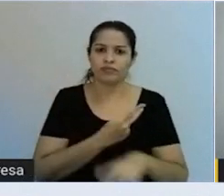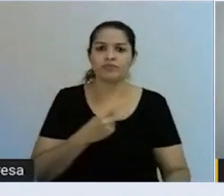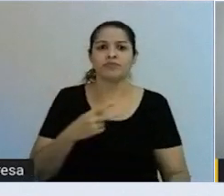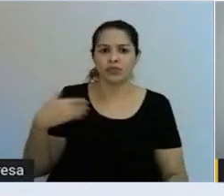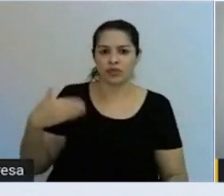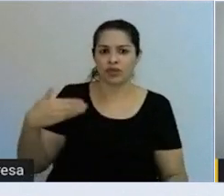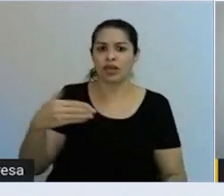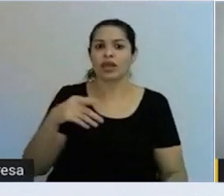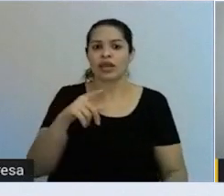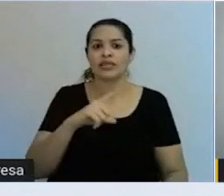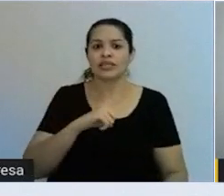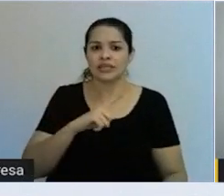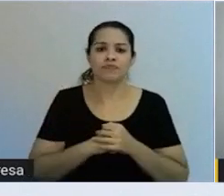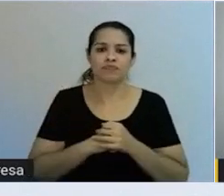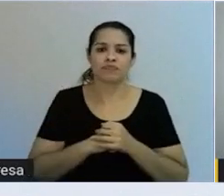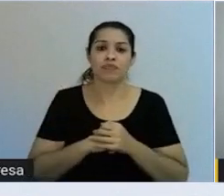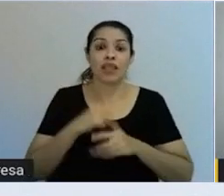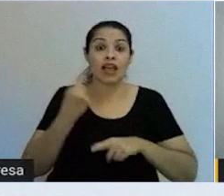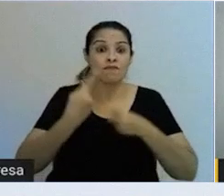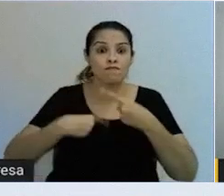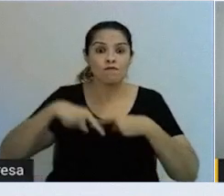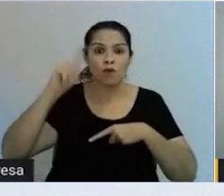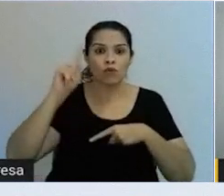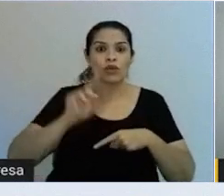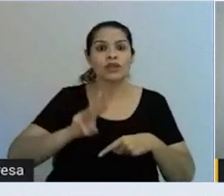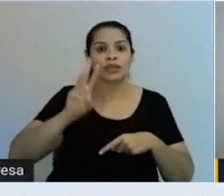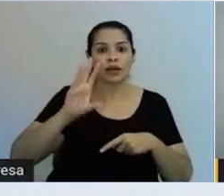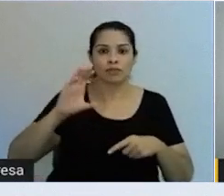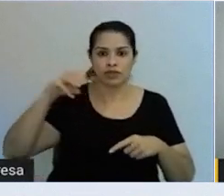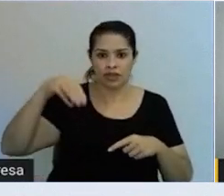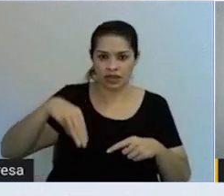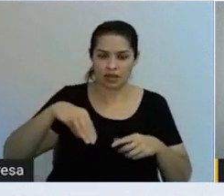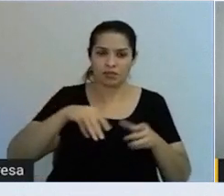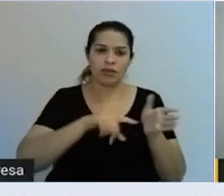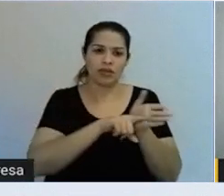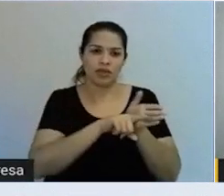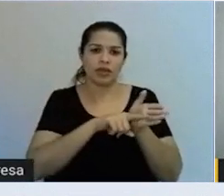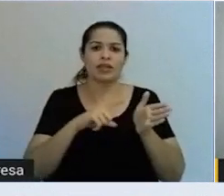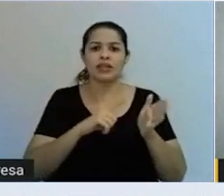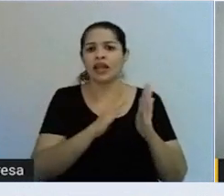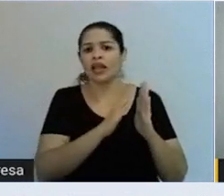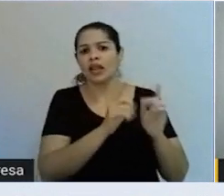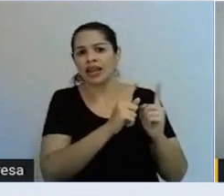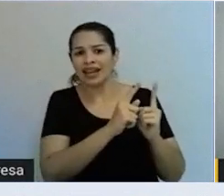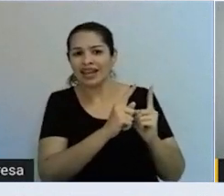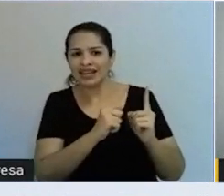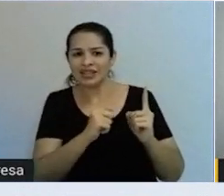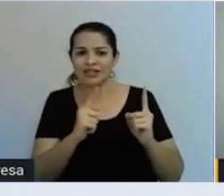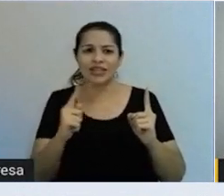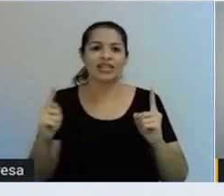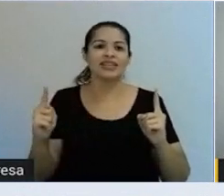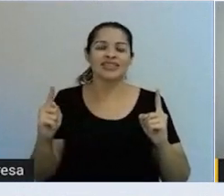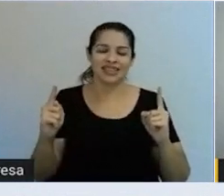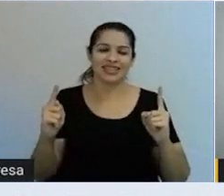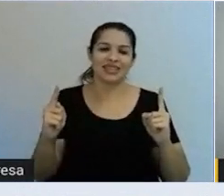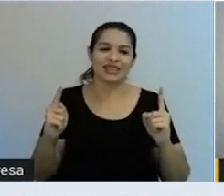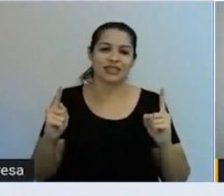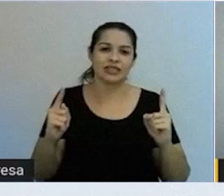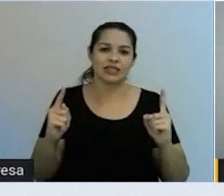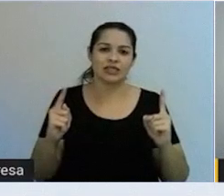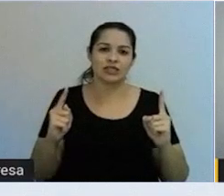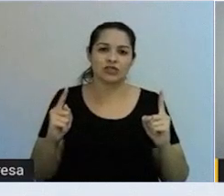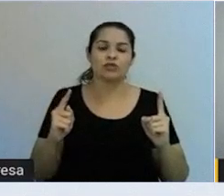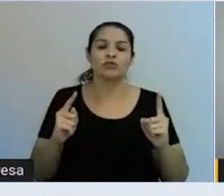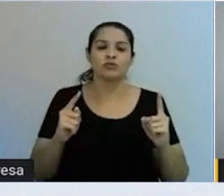evolução do WCM. Quer dizer, a gente vai ter aquela linha do tempo, como eu falei para vocês. Às vezes, as ordens lá